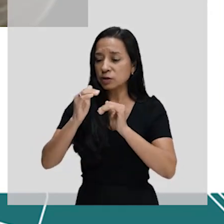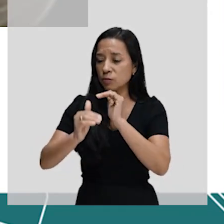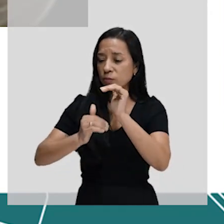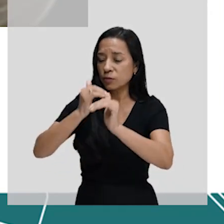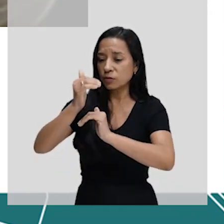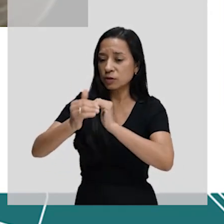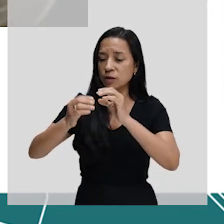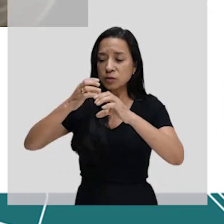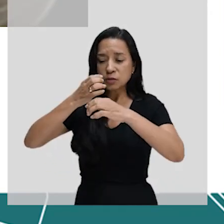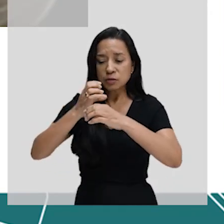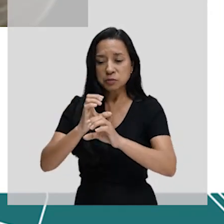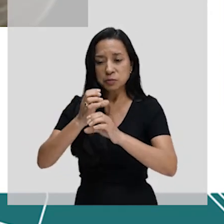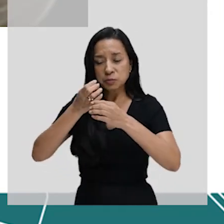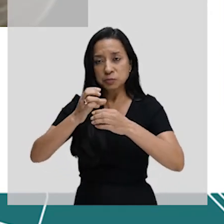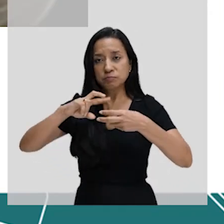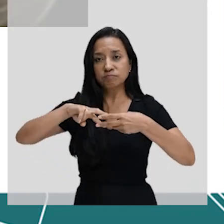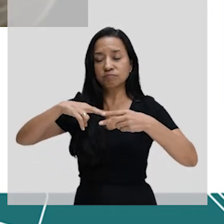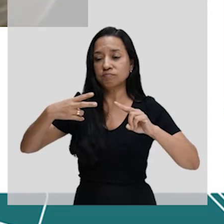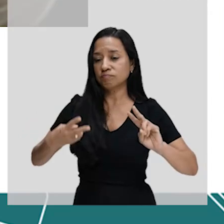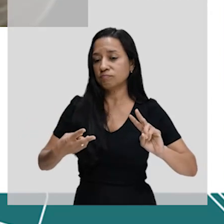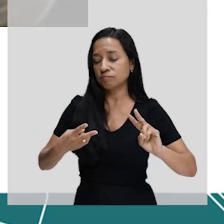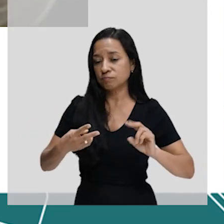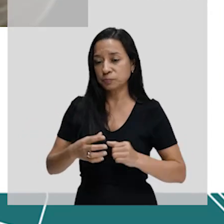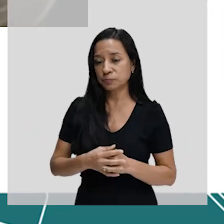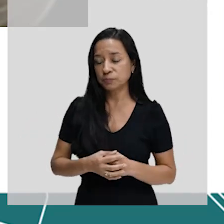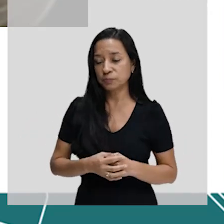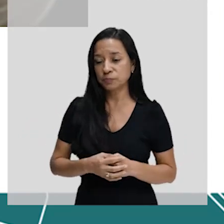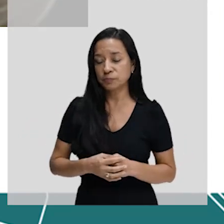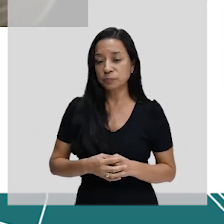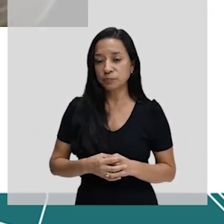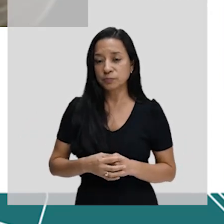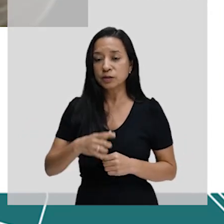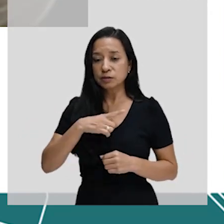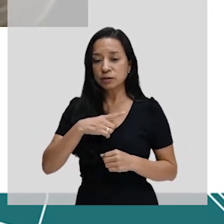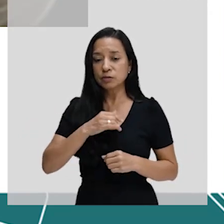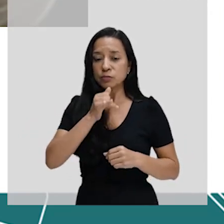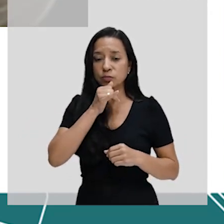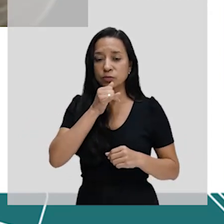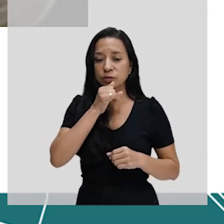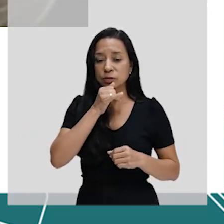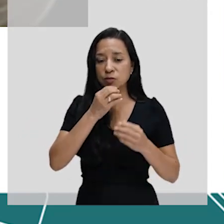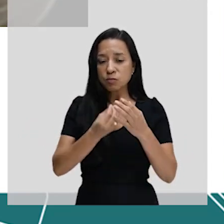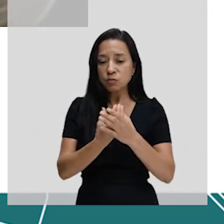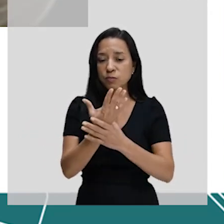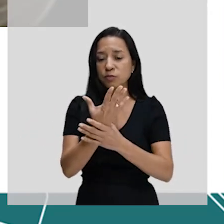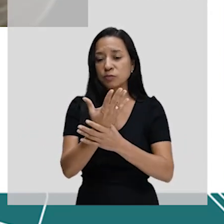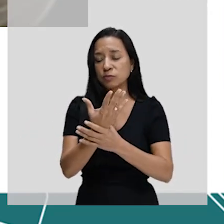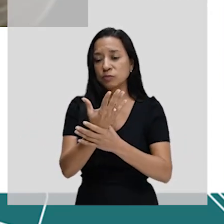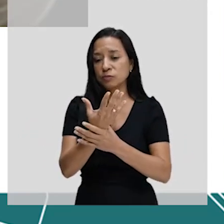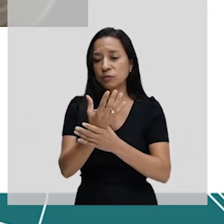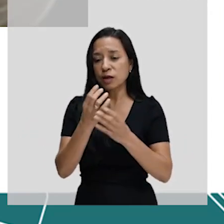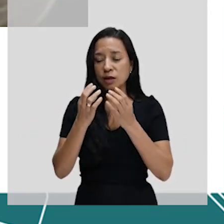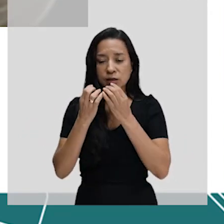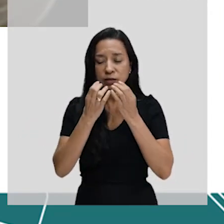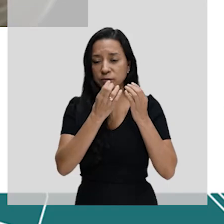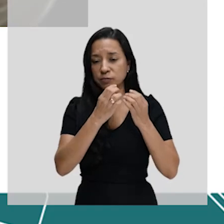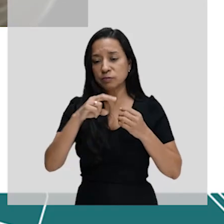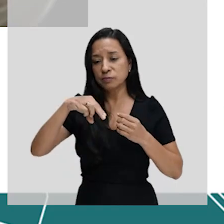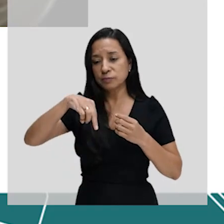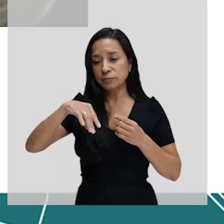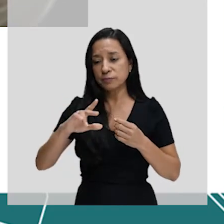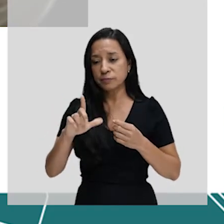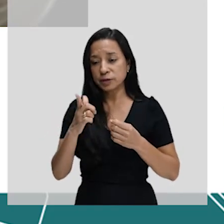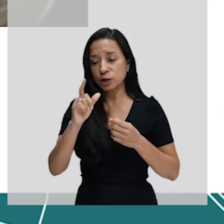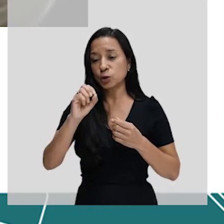de engenharia genética, de manipulação do material genético. Nós temos, por exemplo, plantas, milho, por exemplo, ele é muito usado